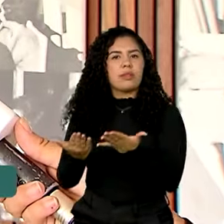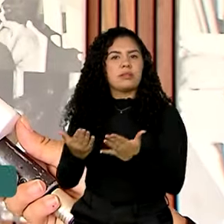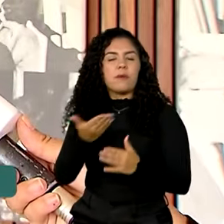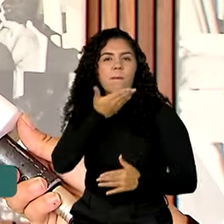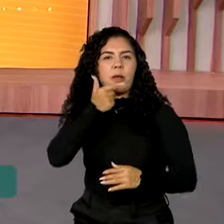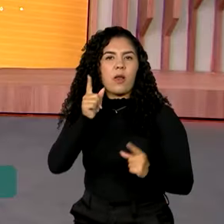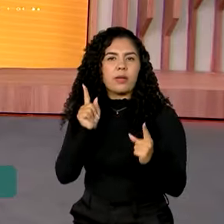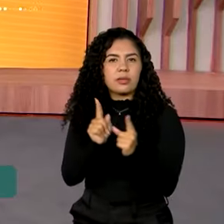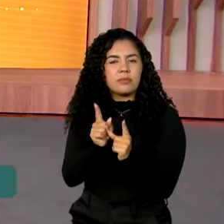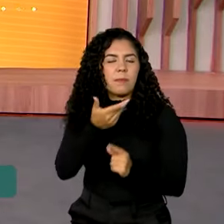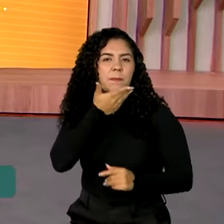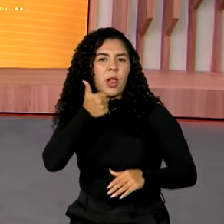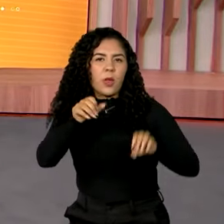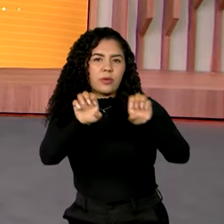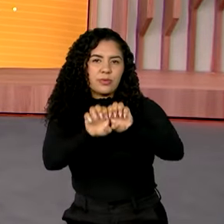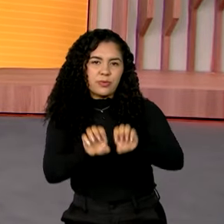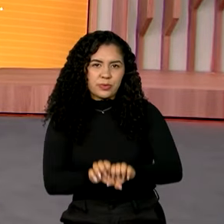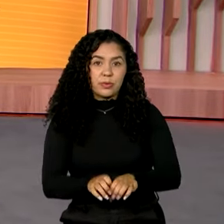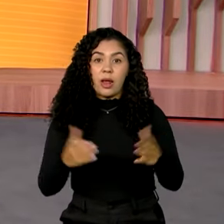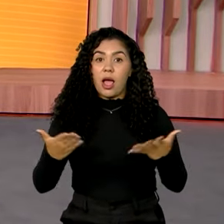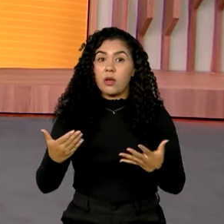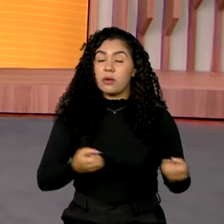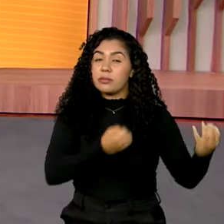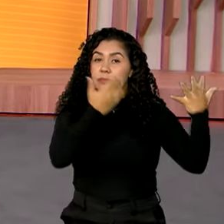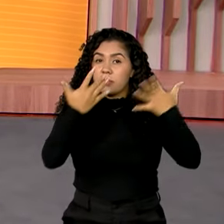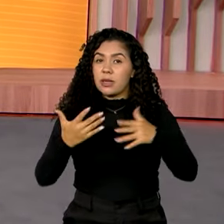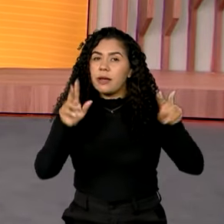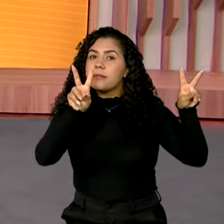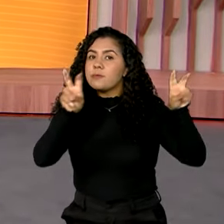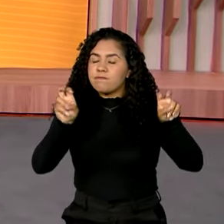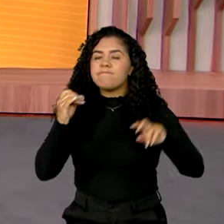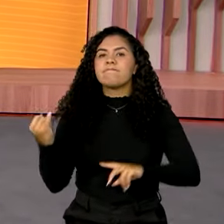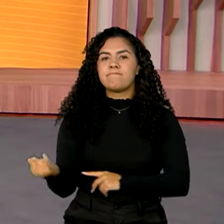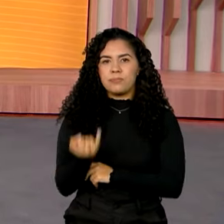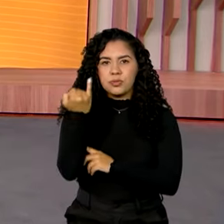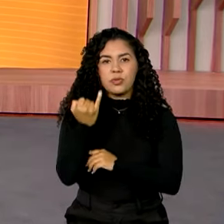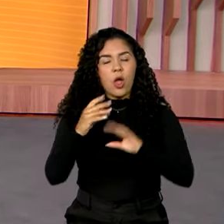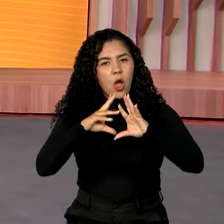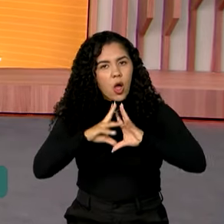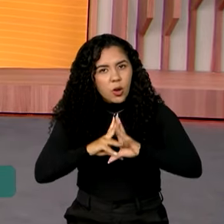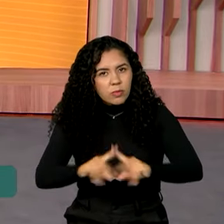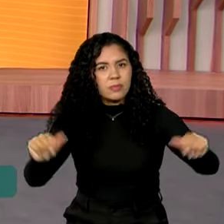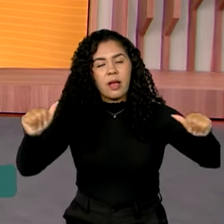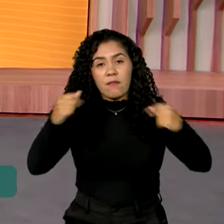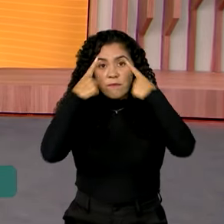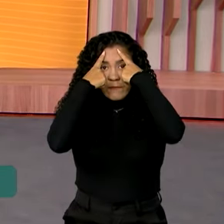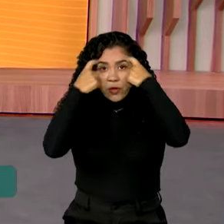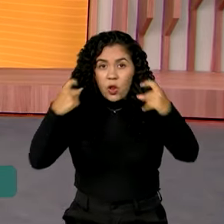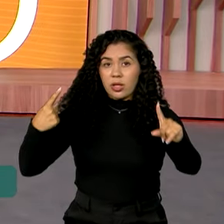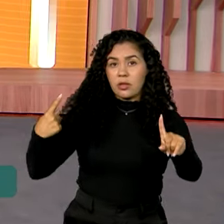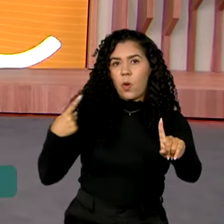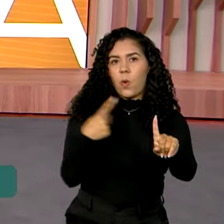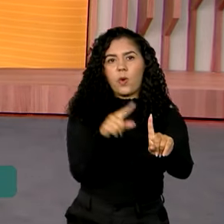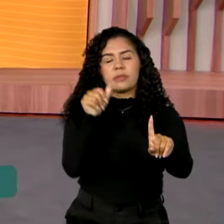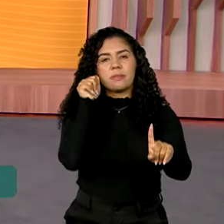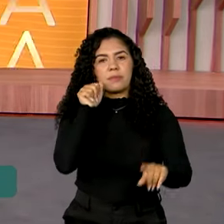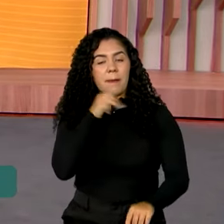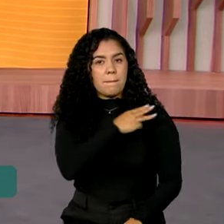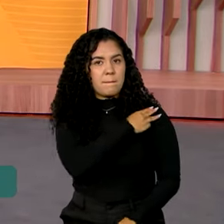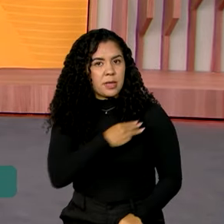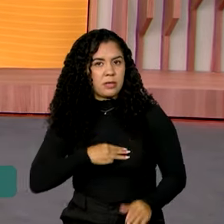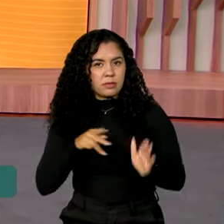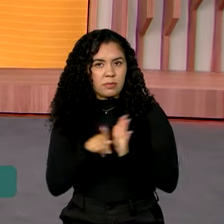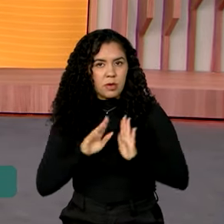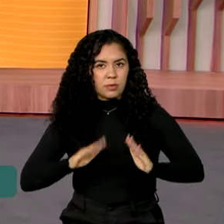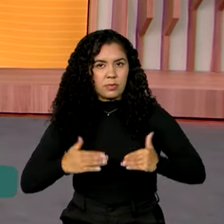estrutura. Vamos falar de um assunto importante agora, o combate à violência contra a mulher. A ministra das Mulheres,